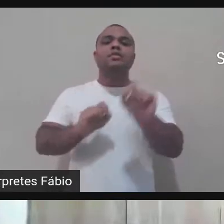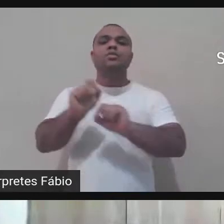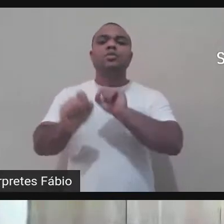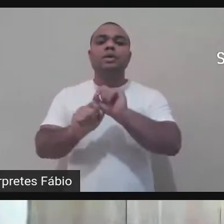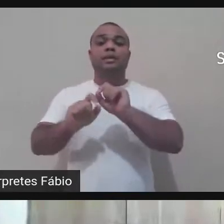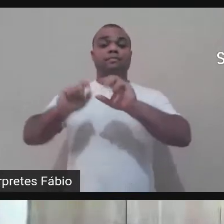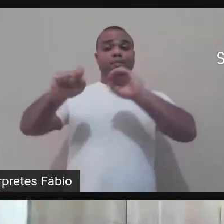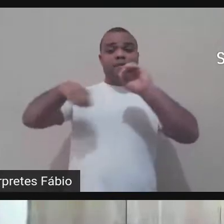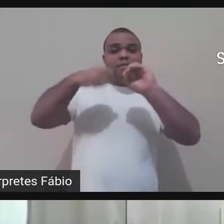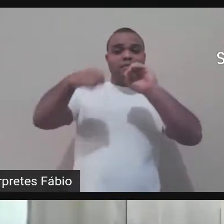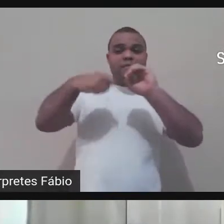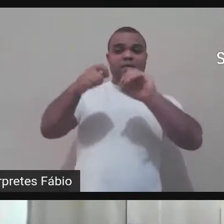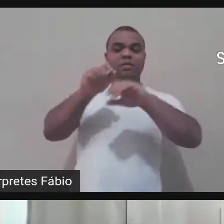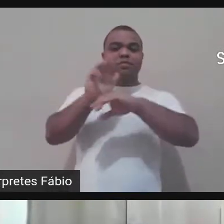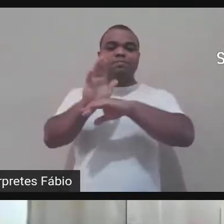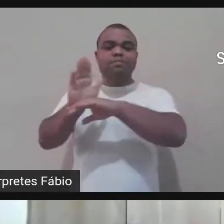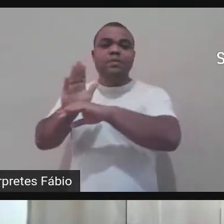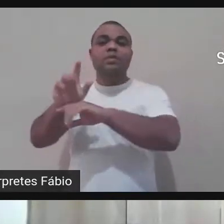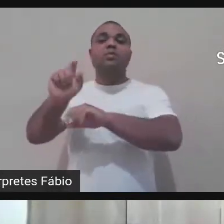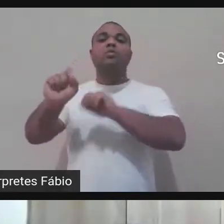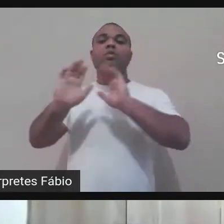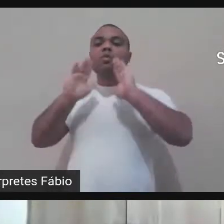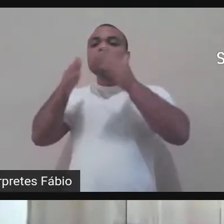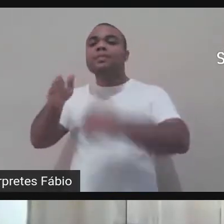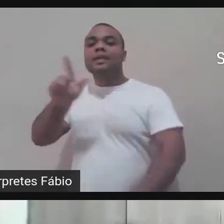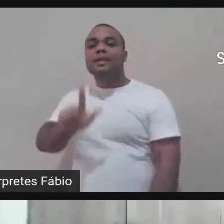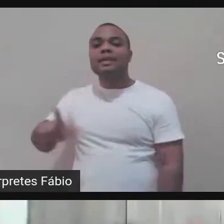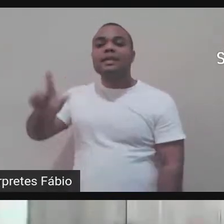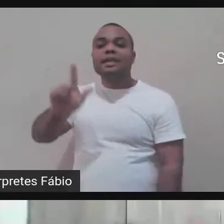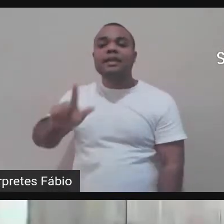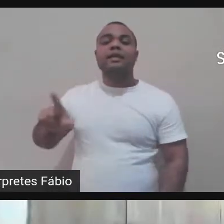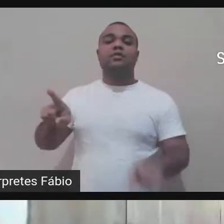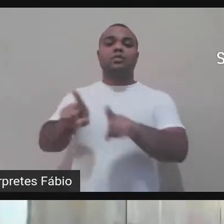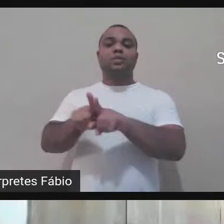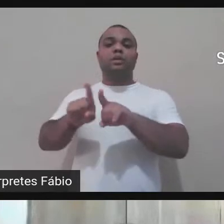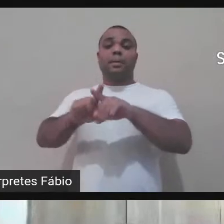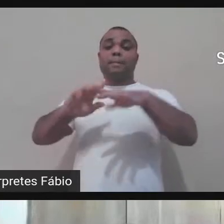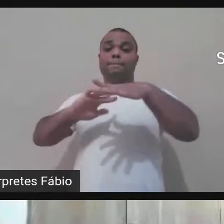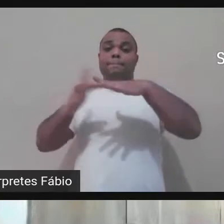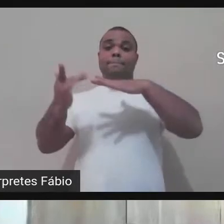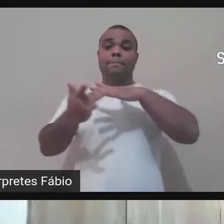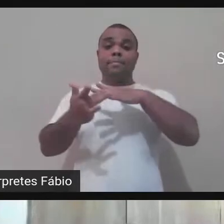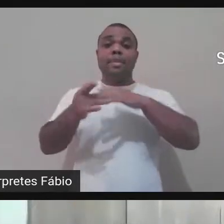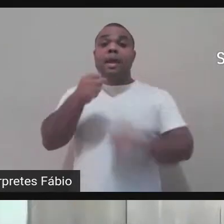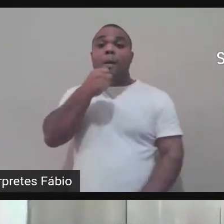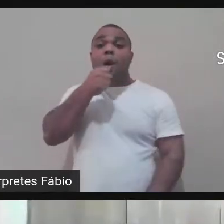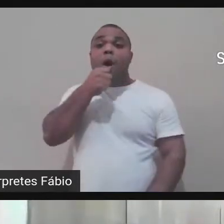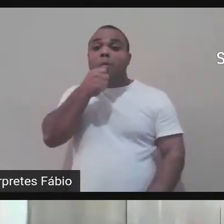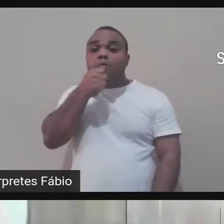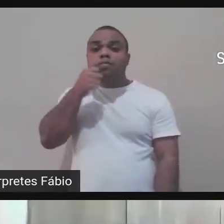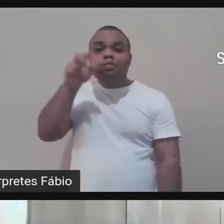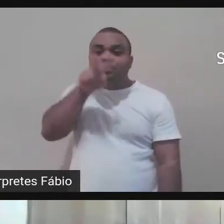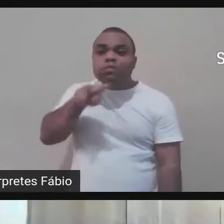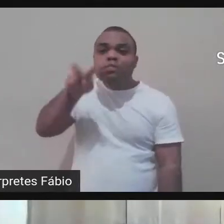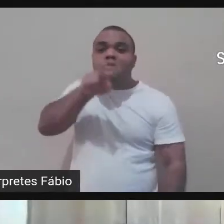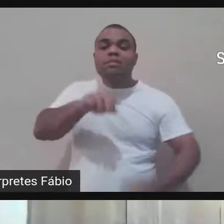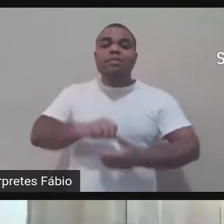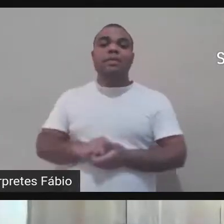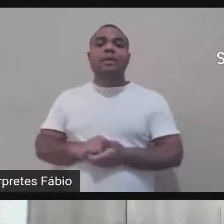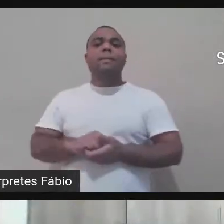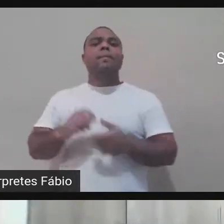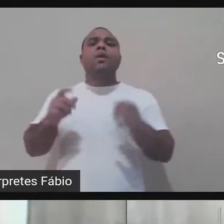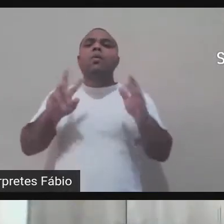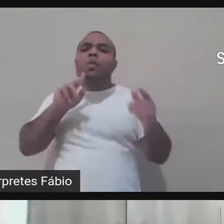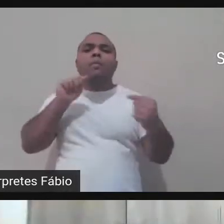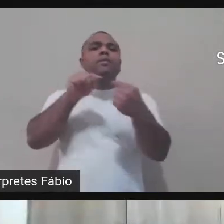objetivo de tornar sua produção e interesses acadêmicos mais acessíveis para a comunidade em geral. Lembrando que ao